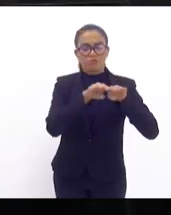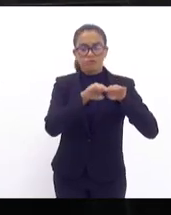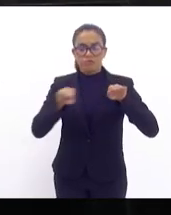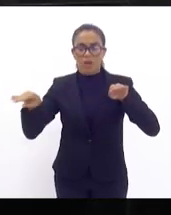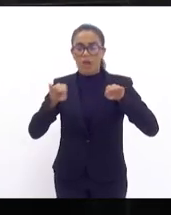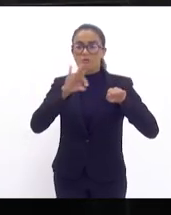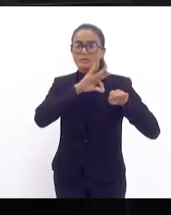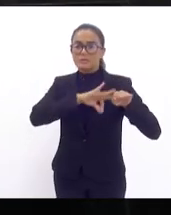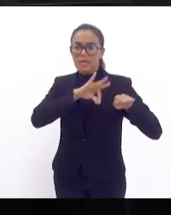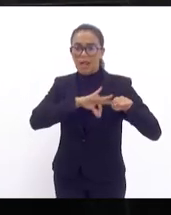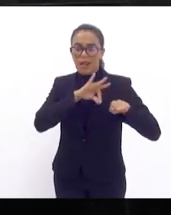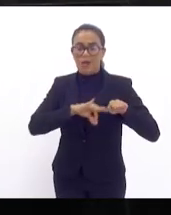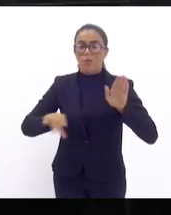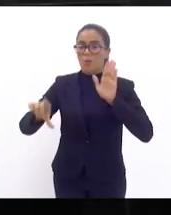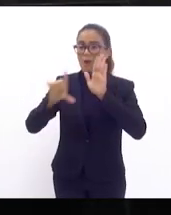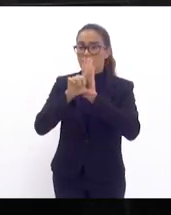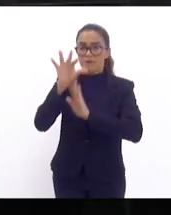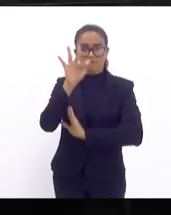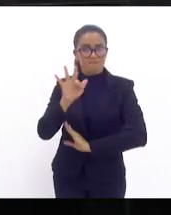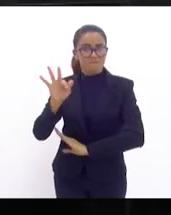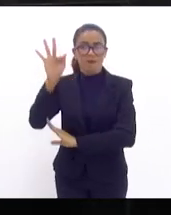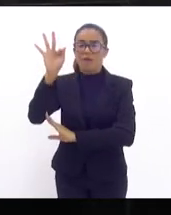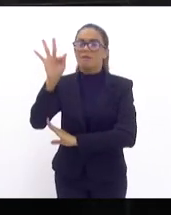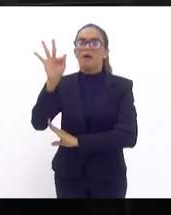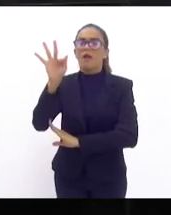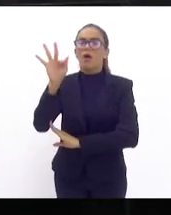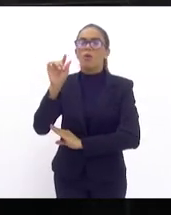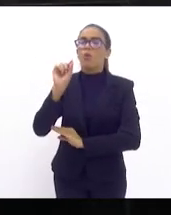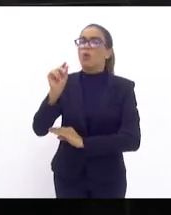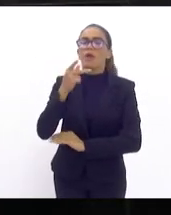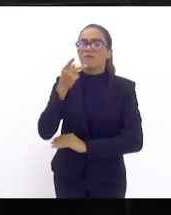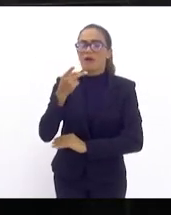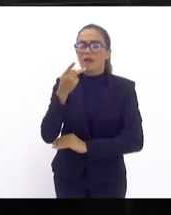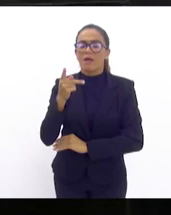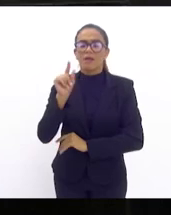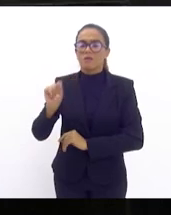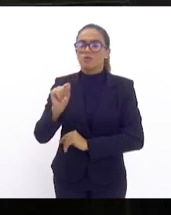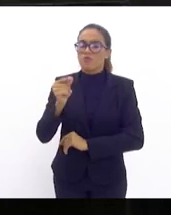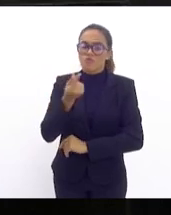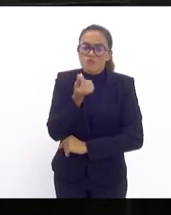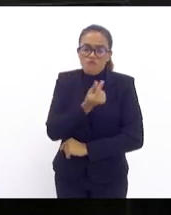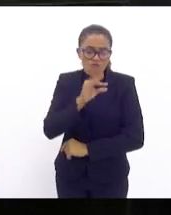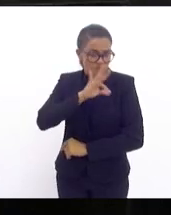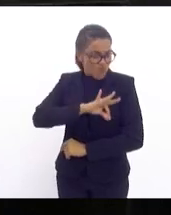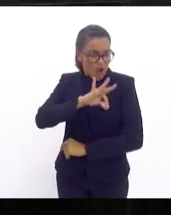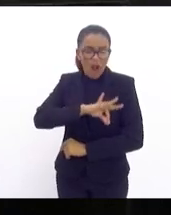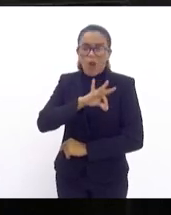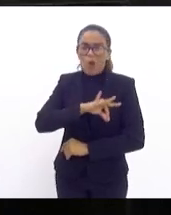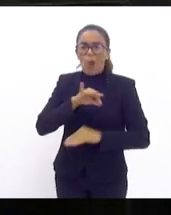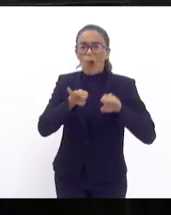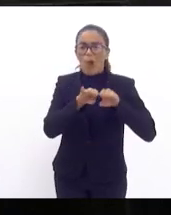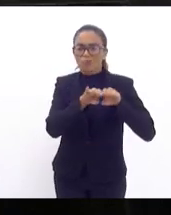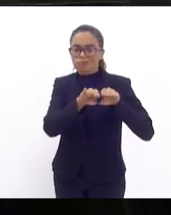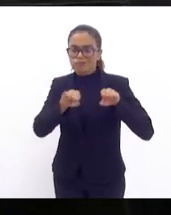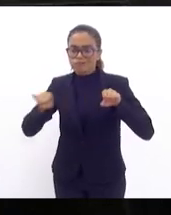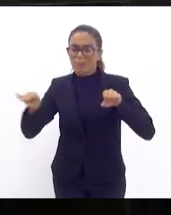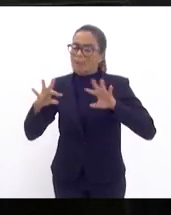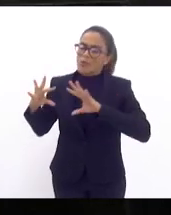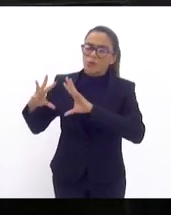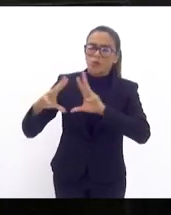Uma lei federal que estabelece um valor mínimo para todos os profissionais de educação.